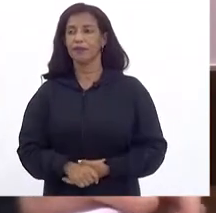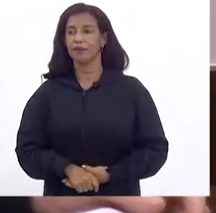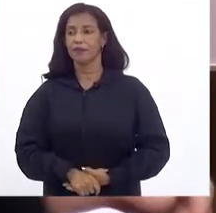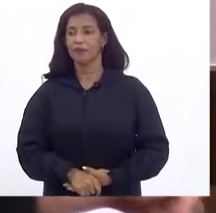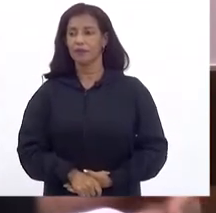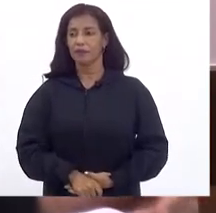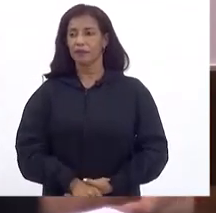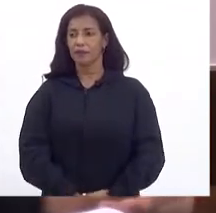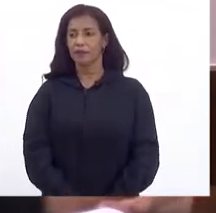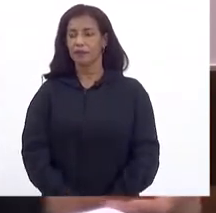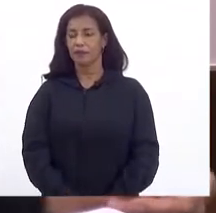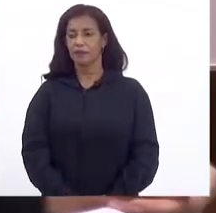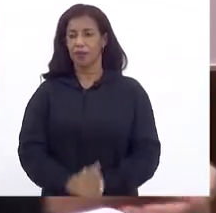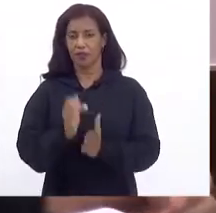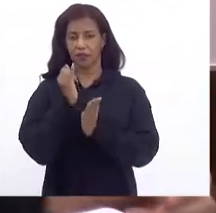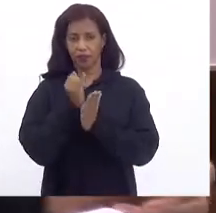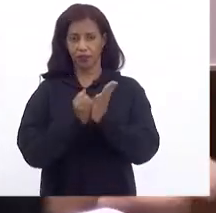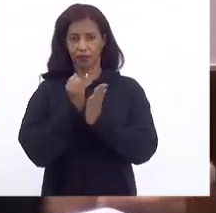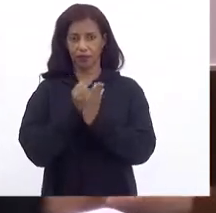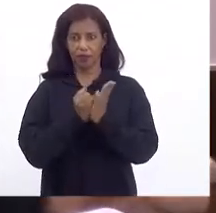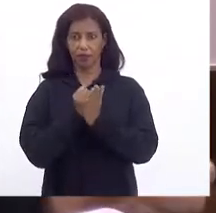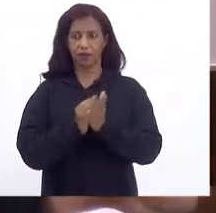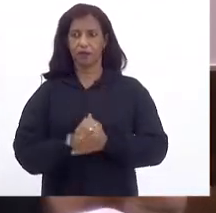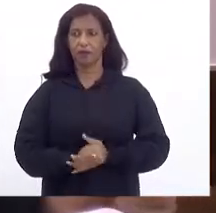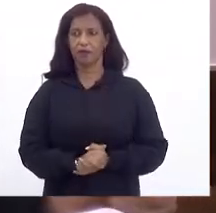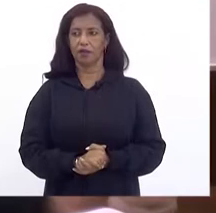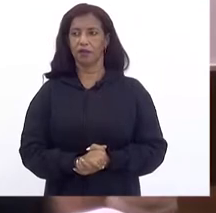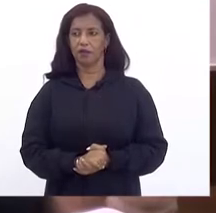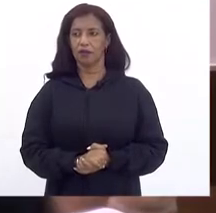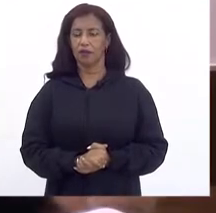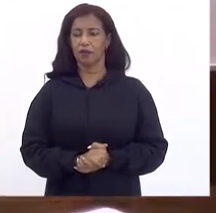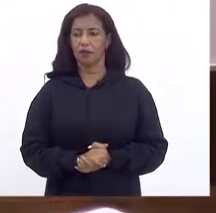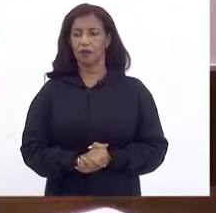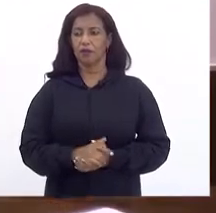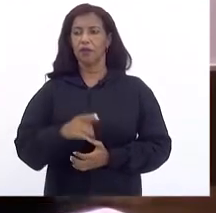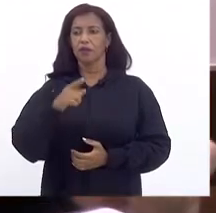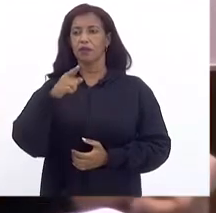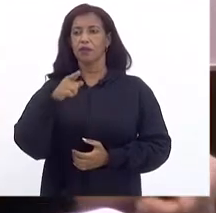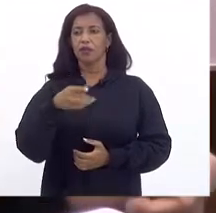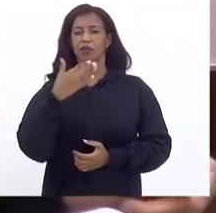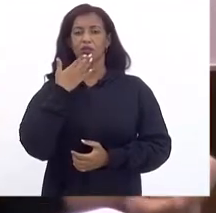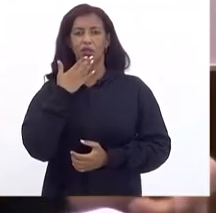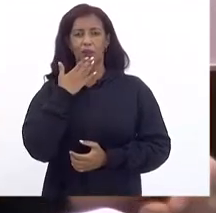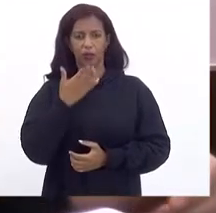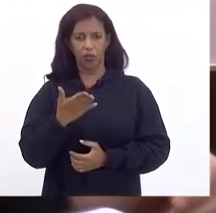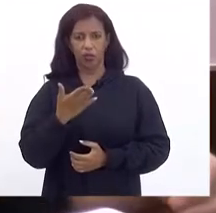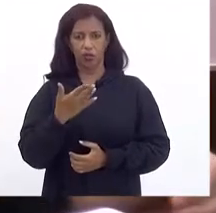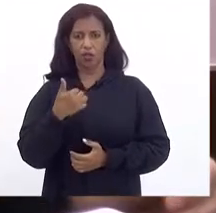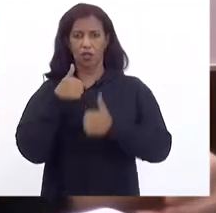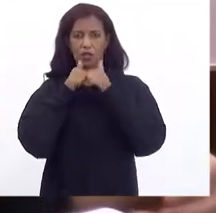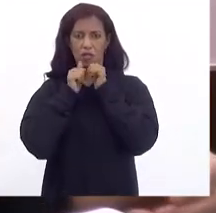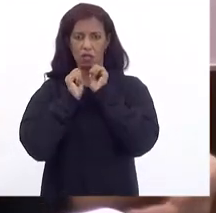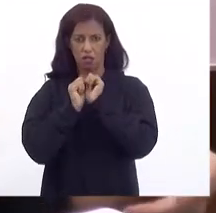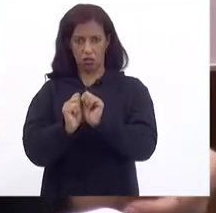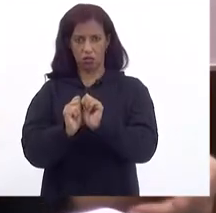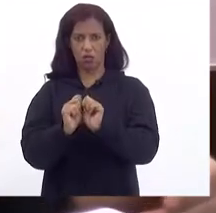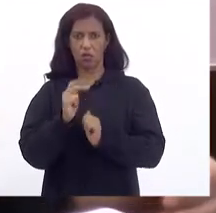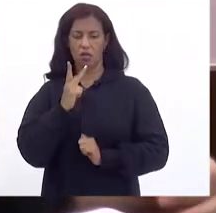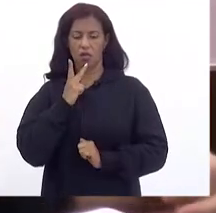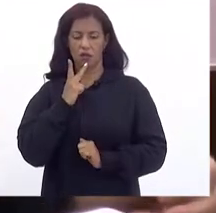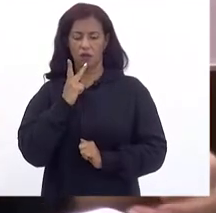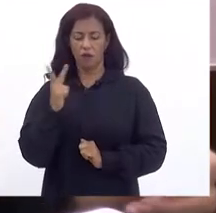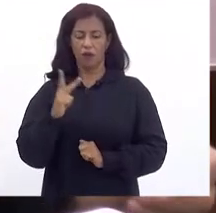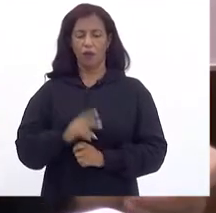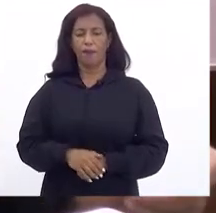As receitas Vossa Excelência Já pedi aqui A assessoria Falou que A douta